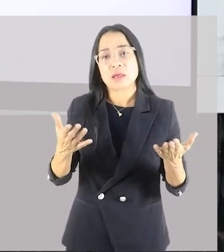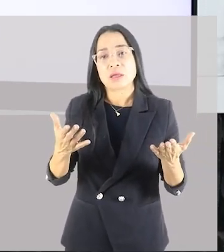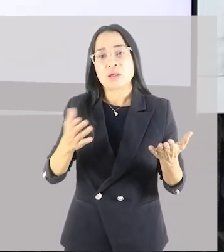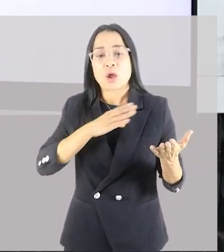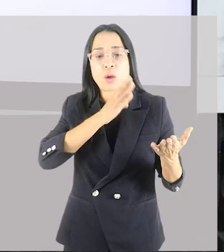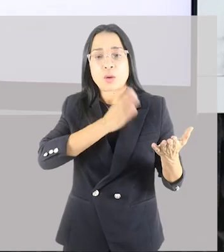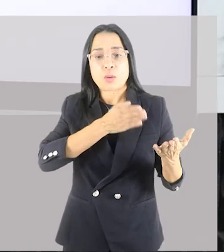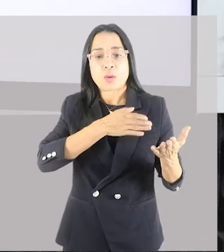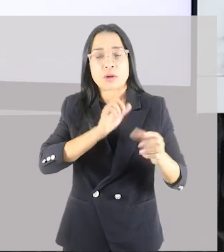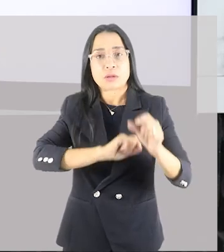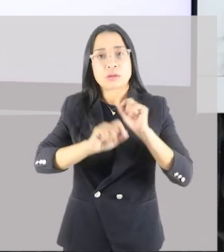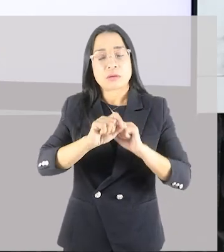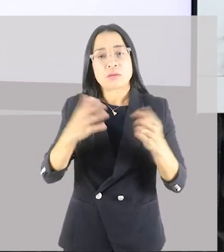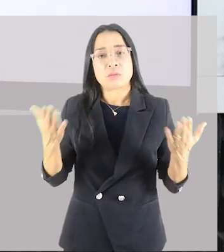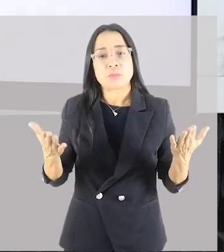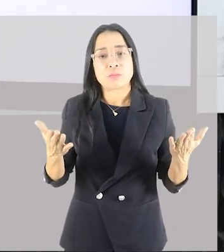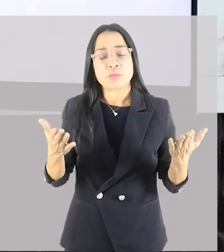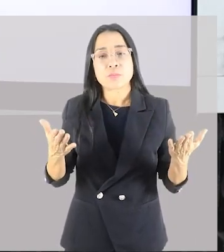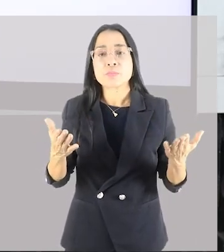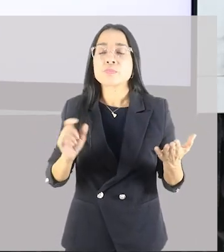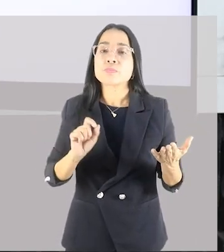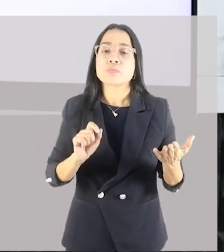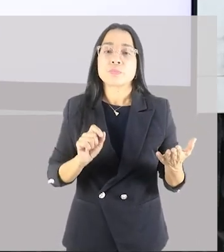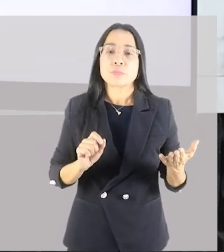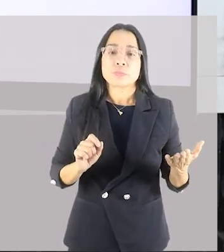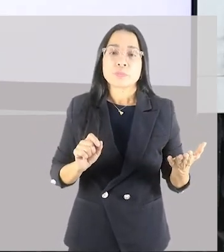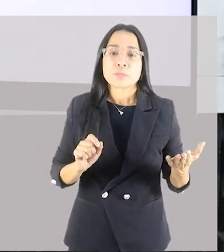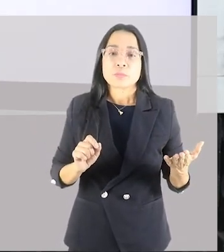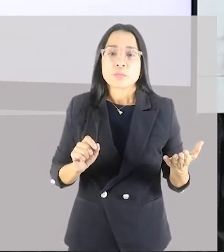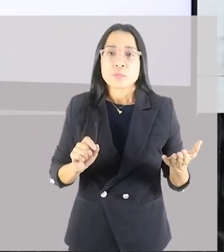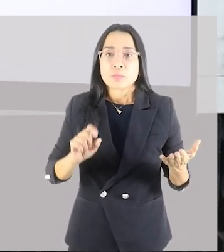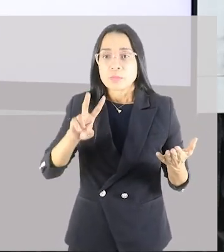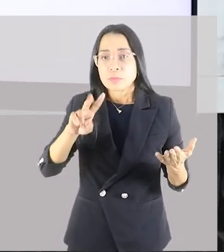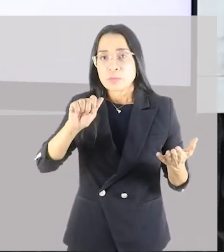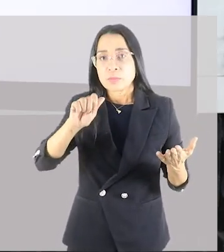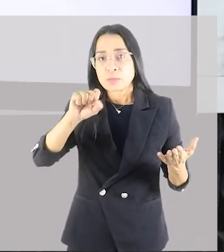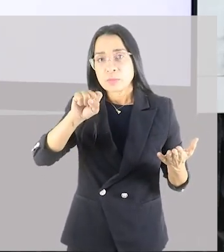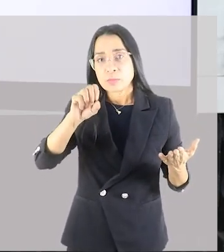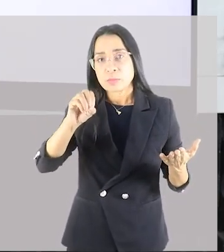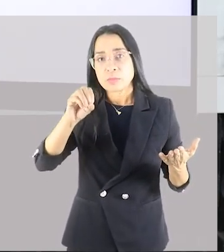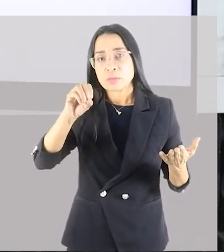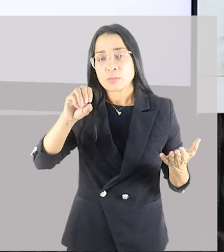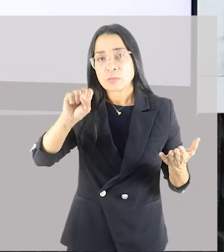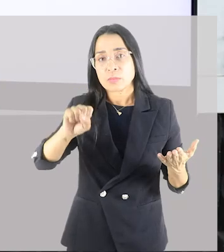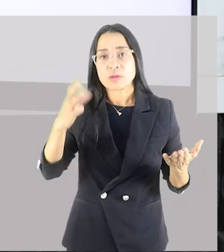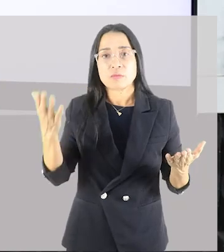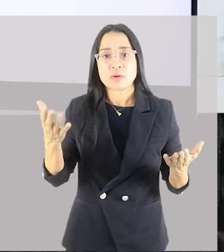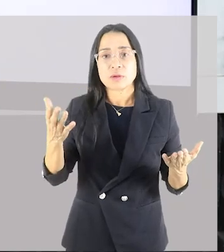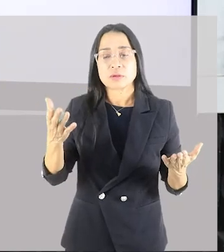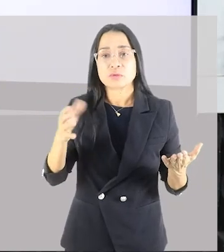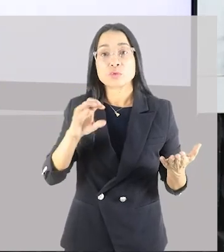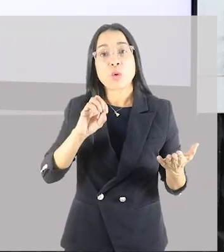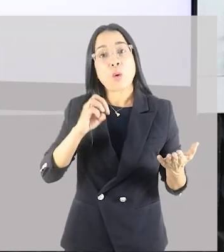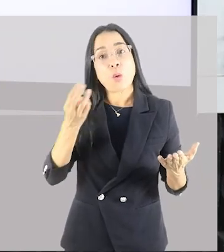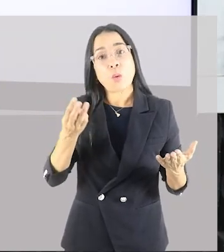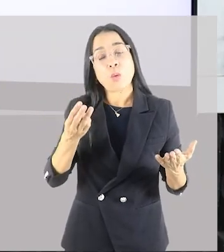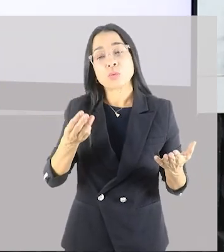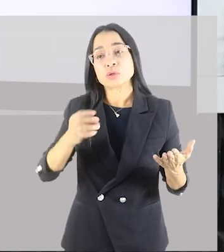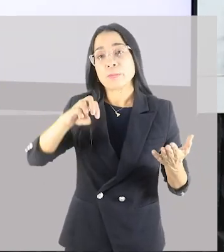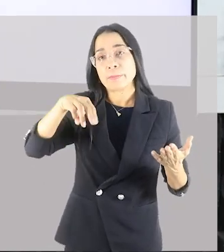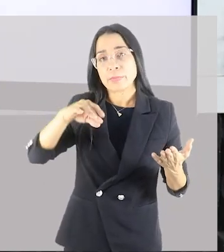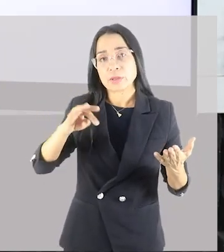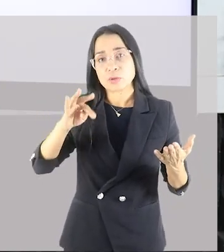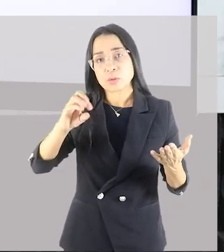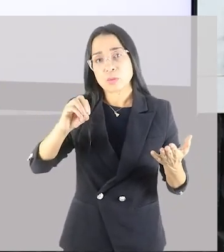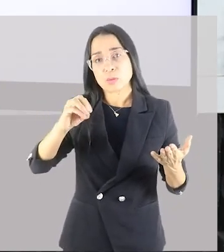coração, a nível de vasos, a nível de mitocôndrias. Vai ser um outro